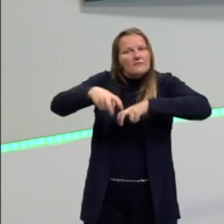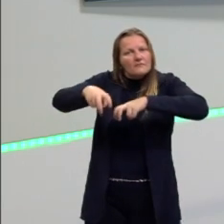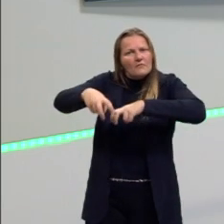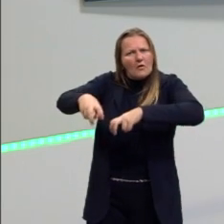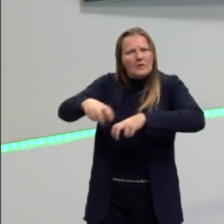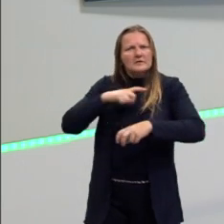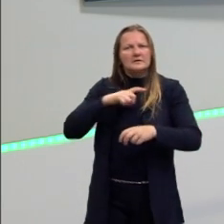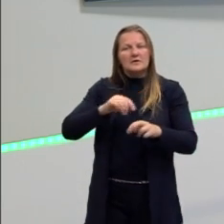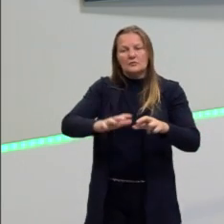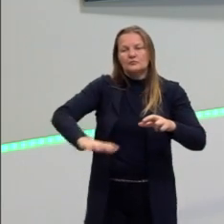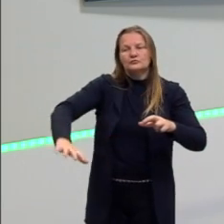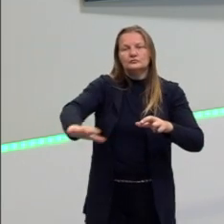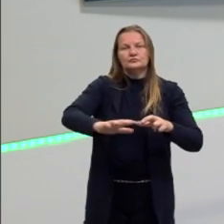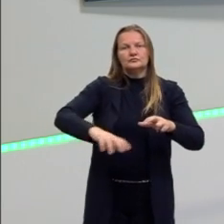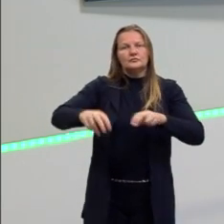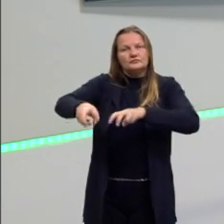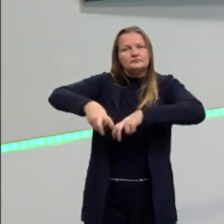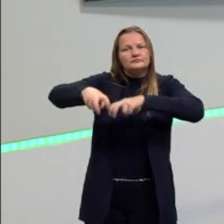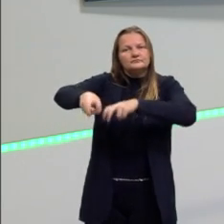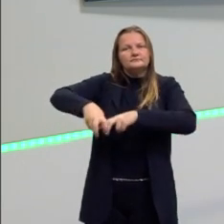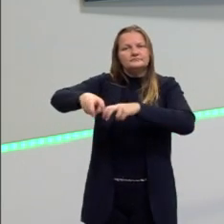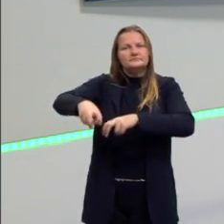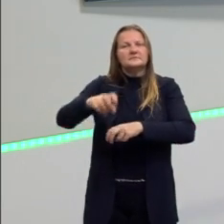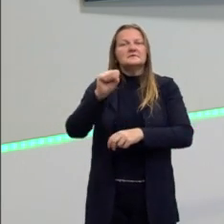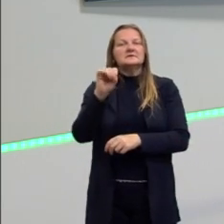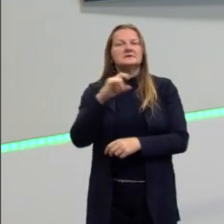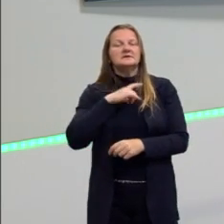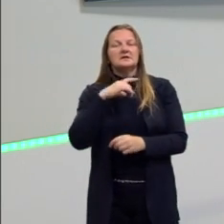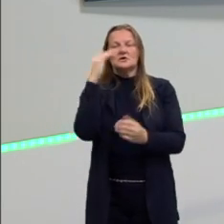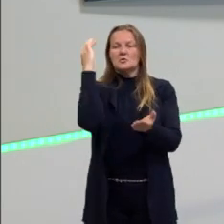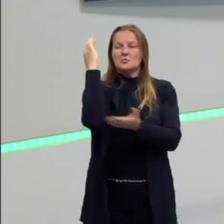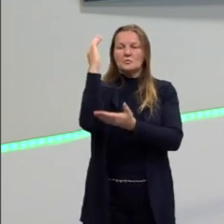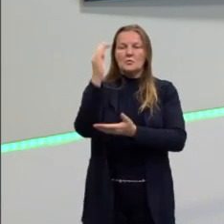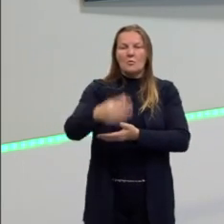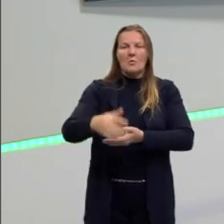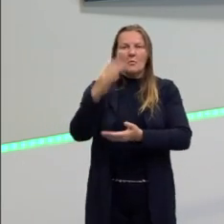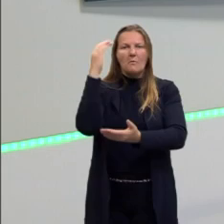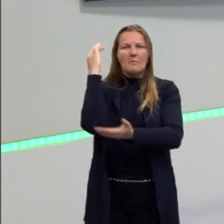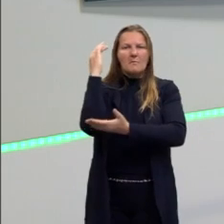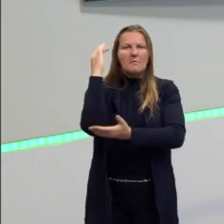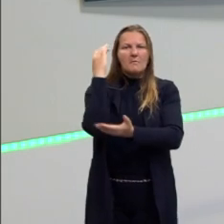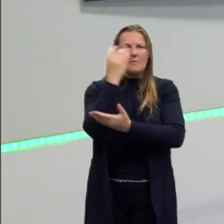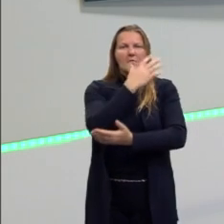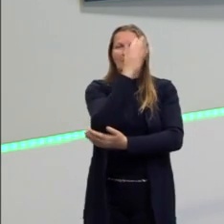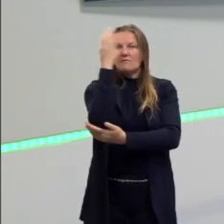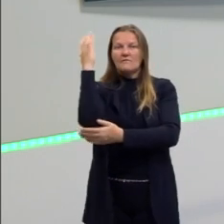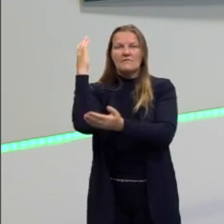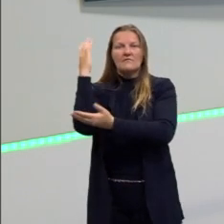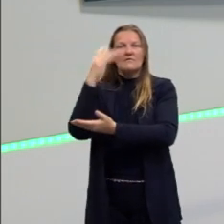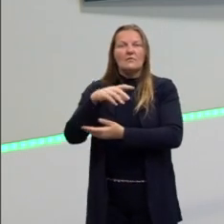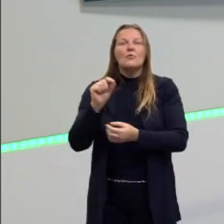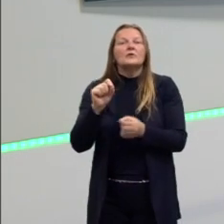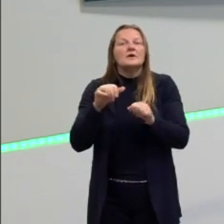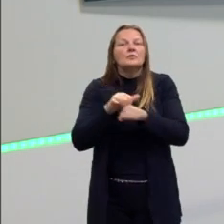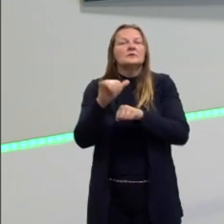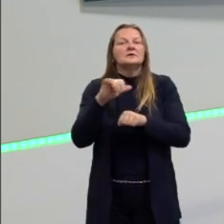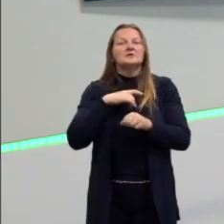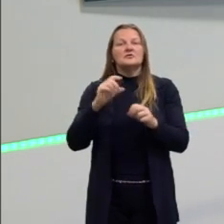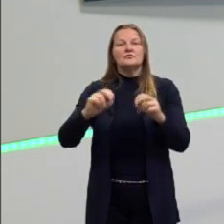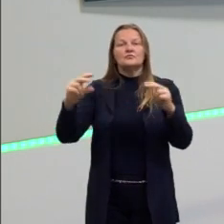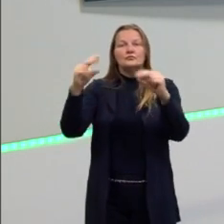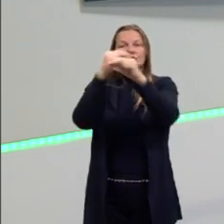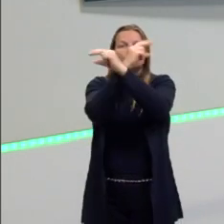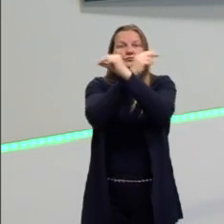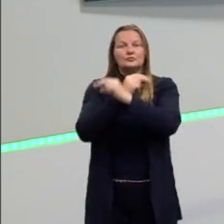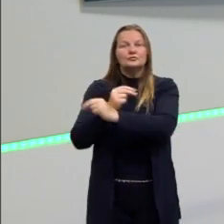né? Que está em área rural, silvestre. Se ocorrer o desmatamento, né? Em áreas florestadas. Então, o vai ocorrer? Os mosquitos vão